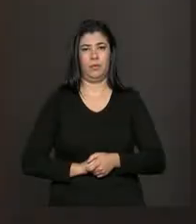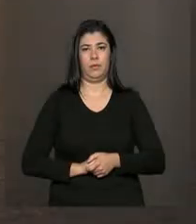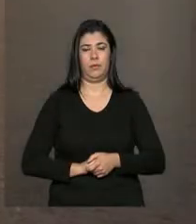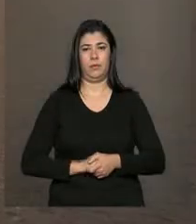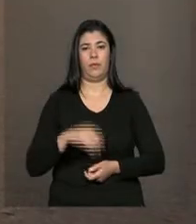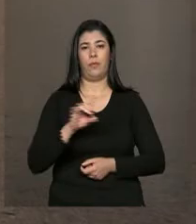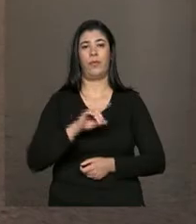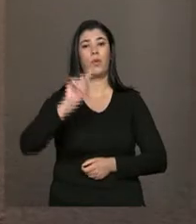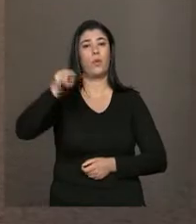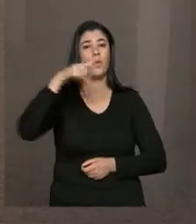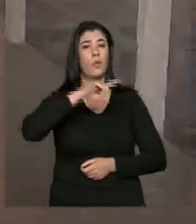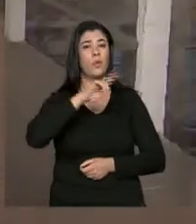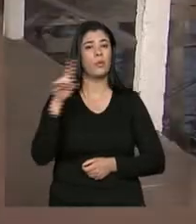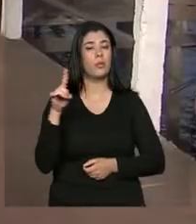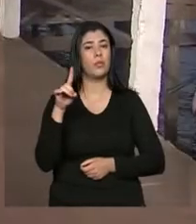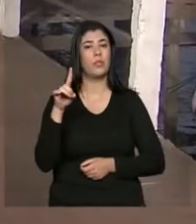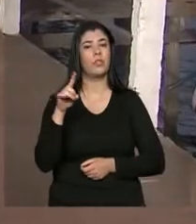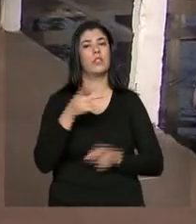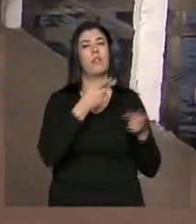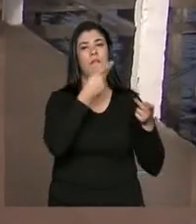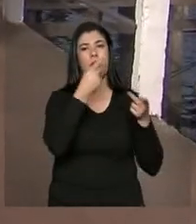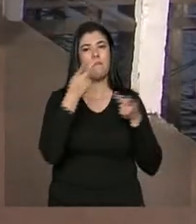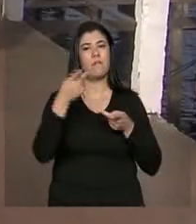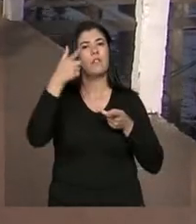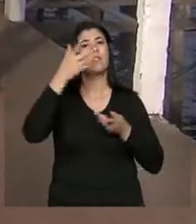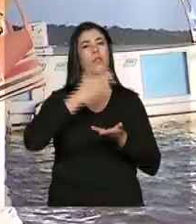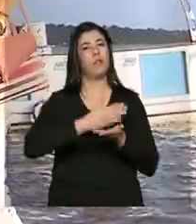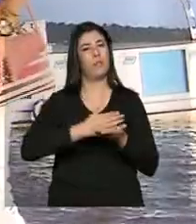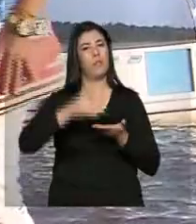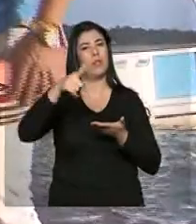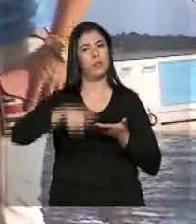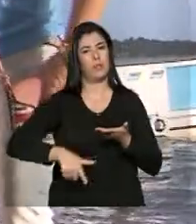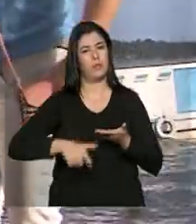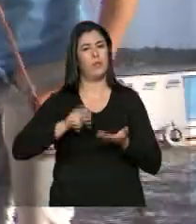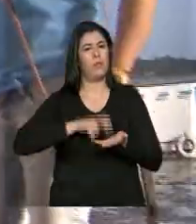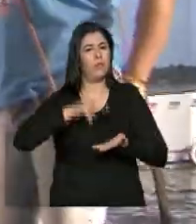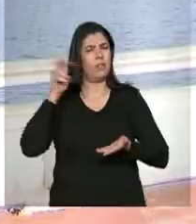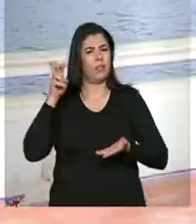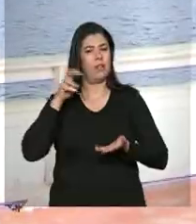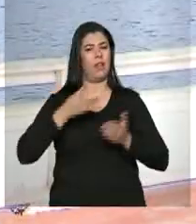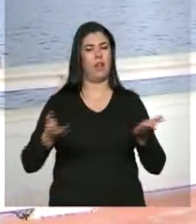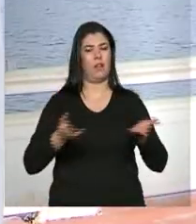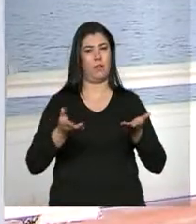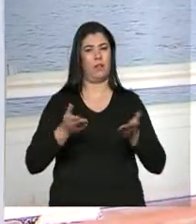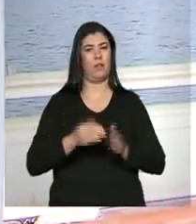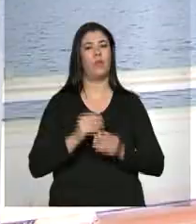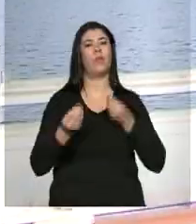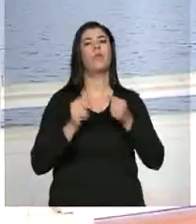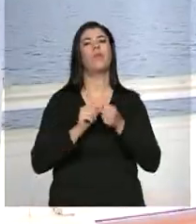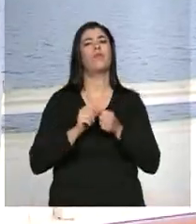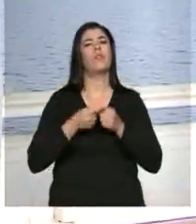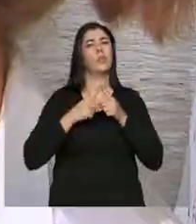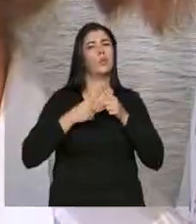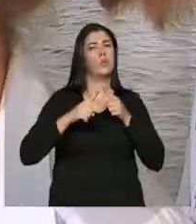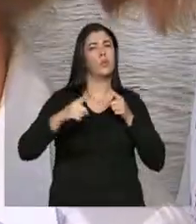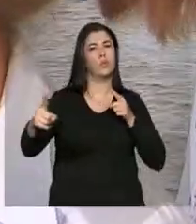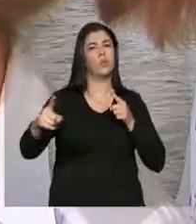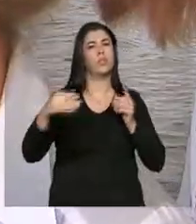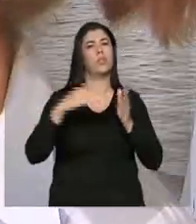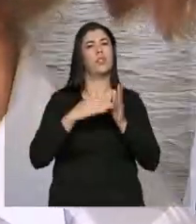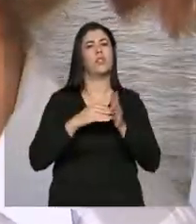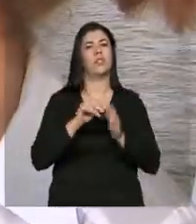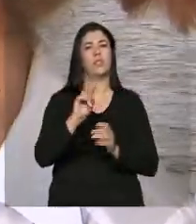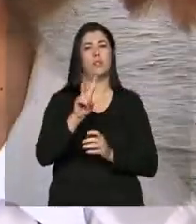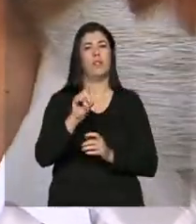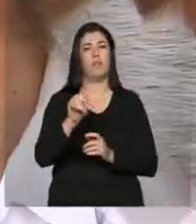No dia seguinte, as visitas começam logo cedo. Mas dessa vez, as médicas vão um pouco mais longe, até a